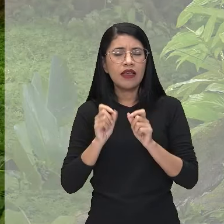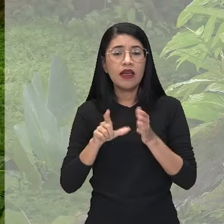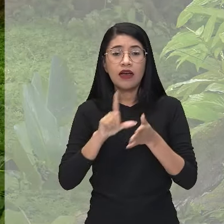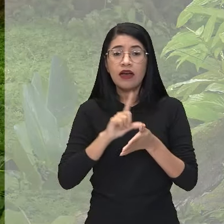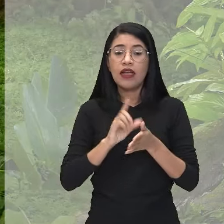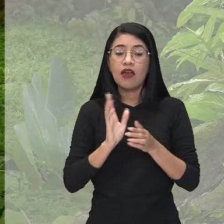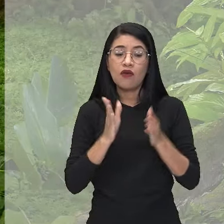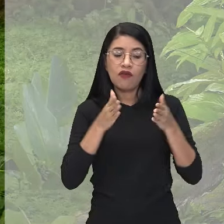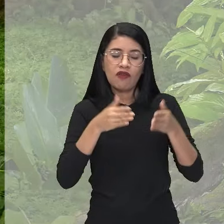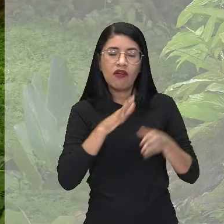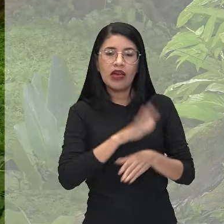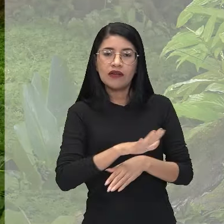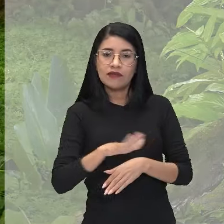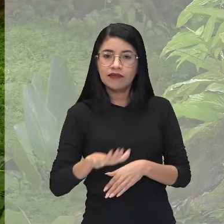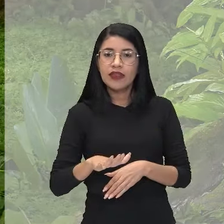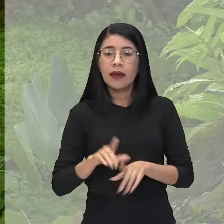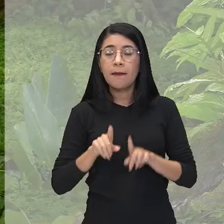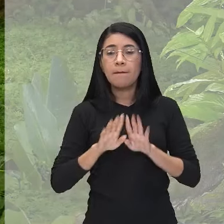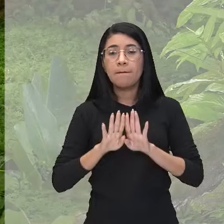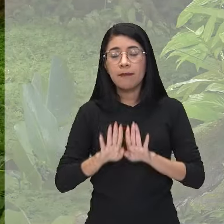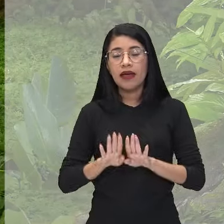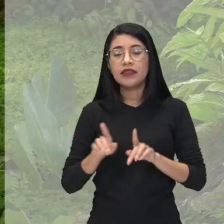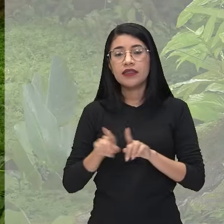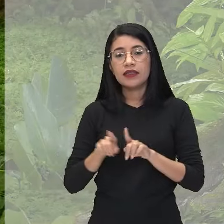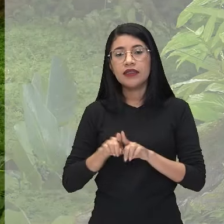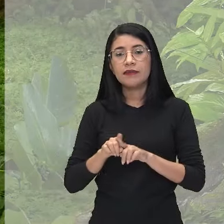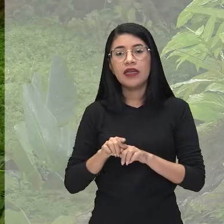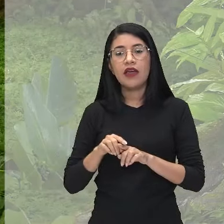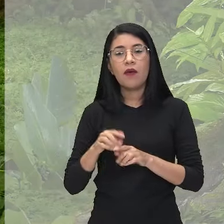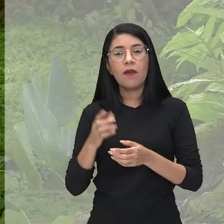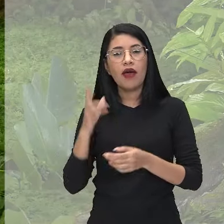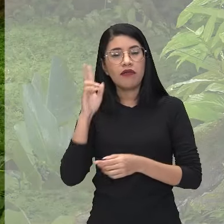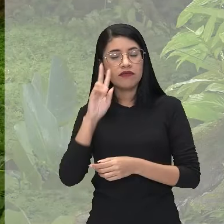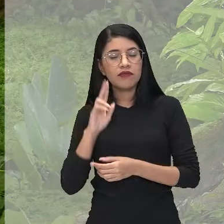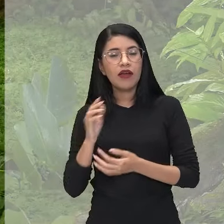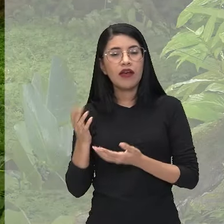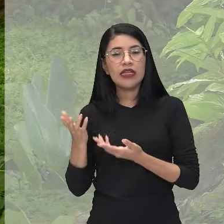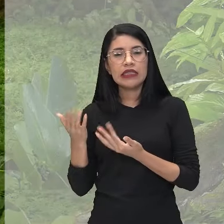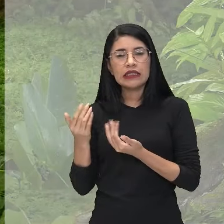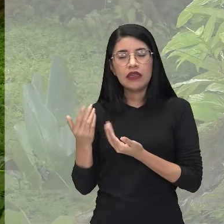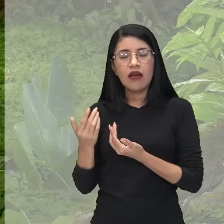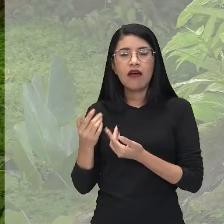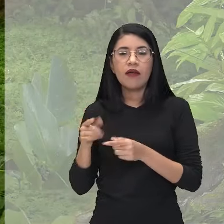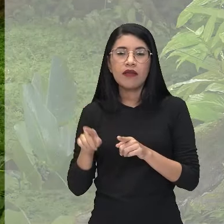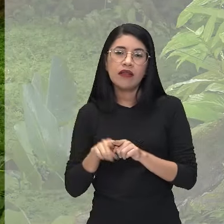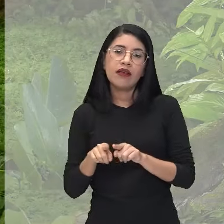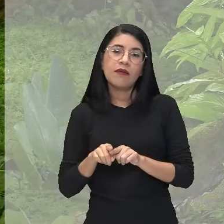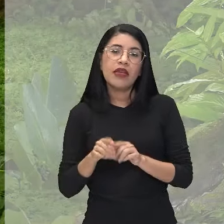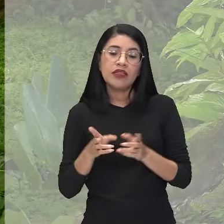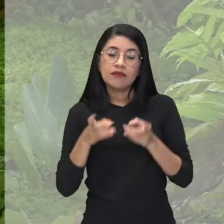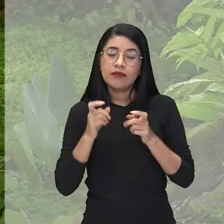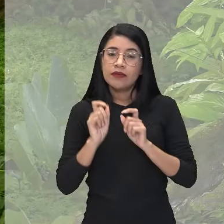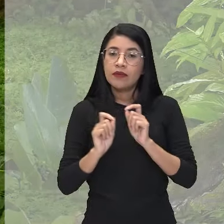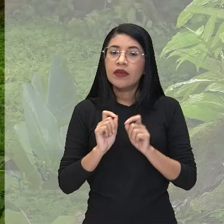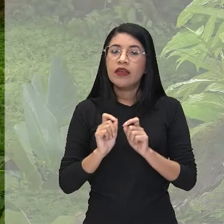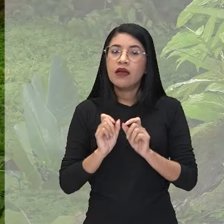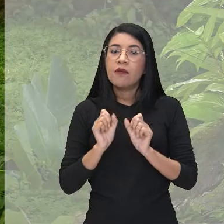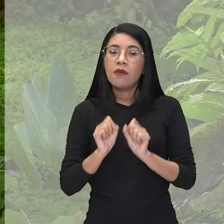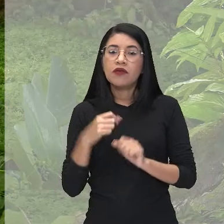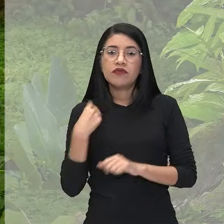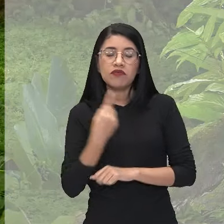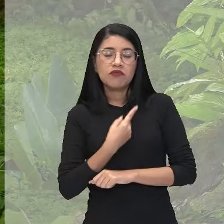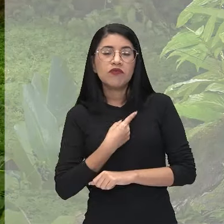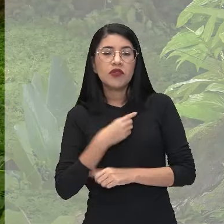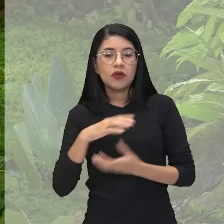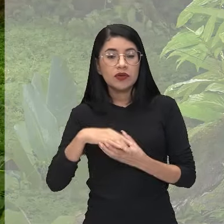era para ser para criança, né? Mas aí ela é uma história infantil-juvenil que traz lições que nós acabamos de perceber para nós